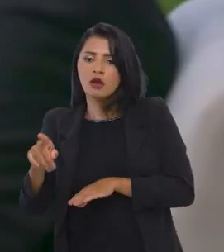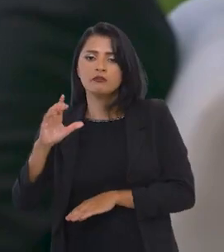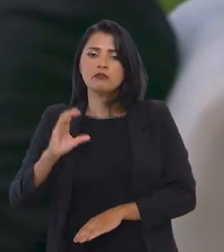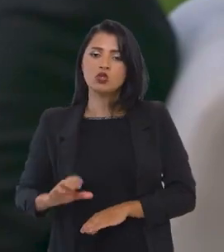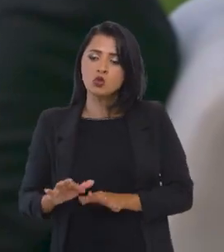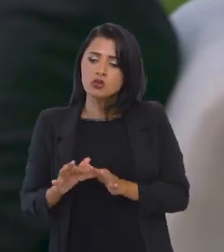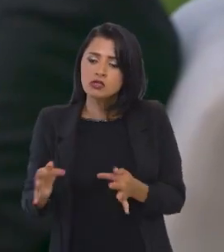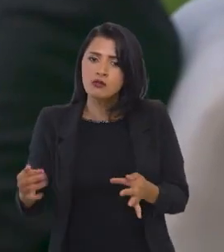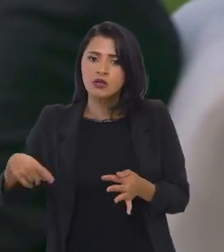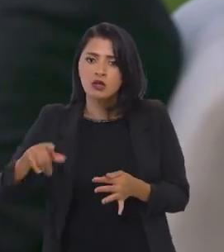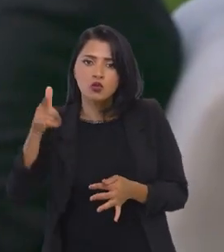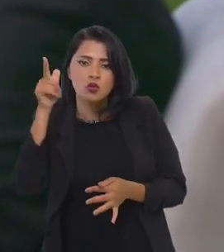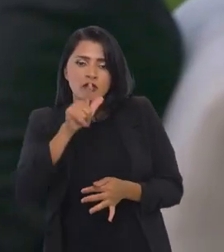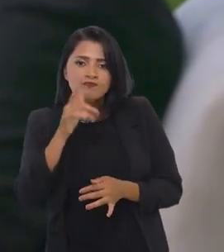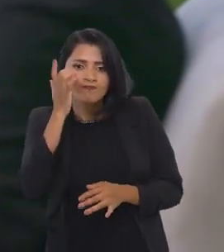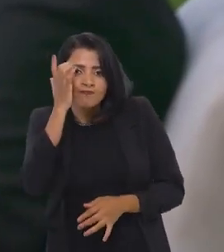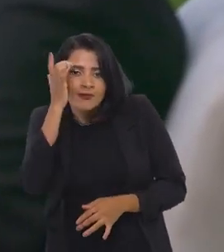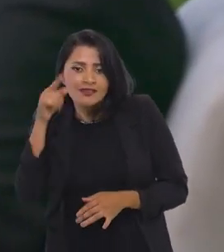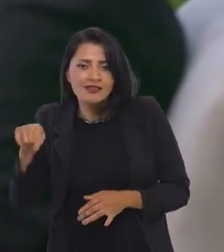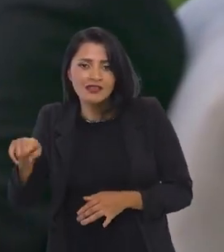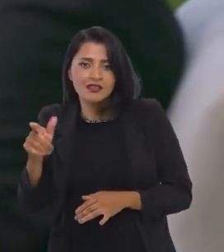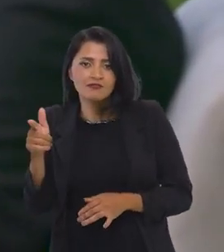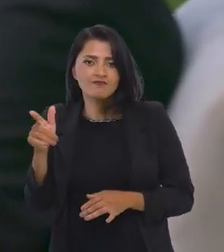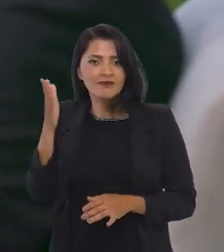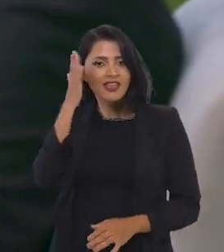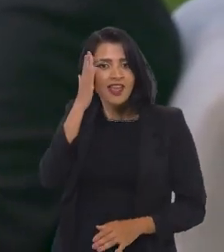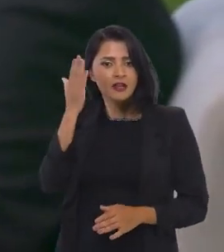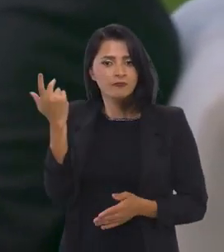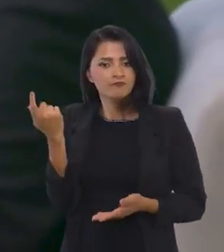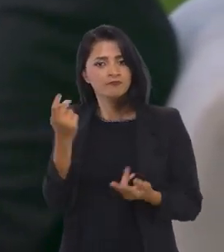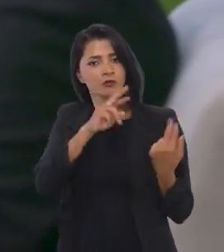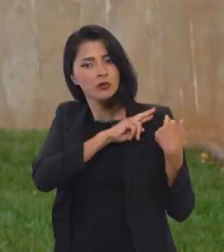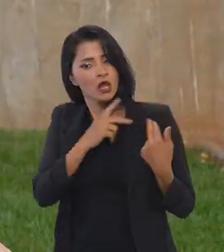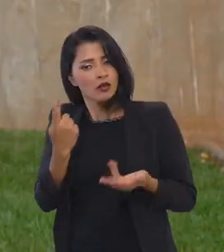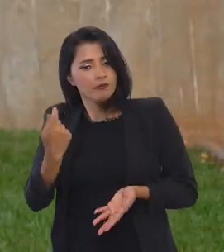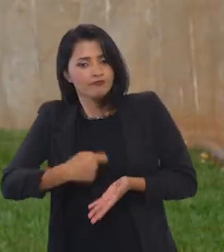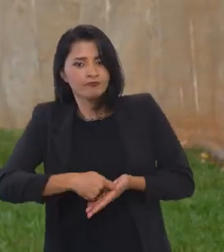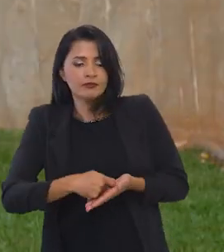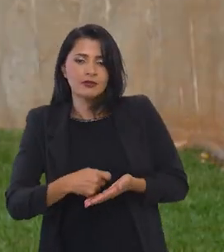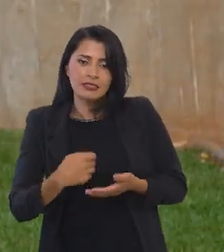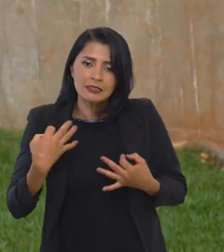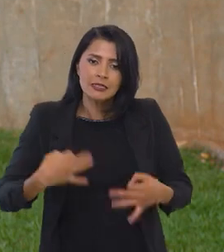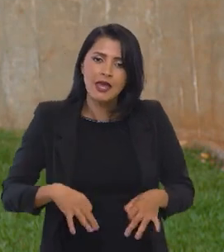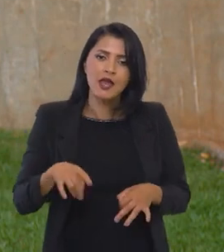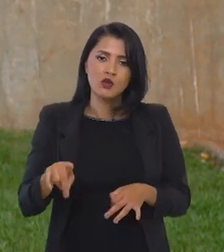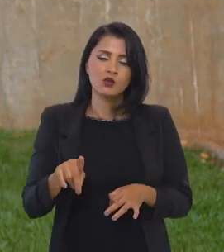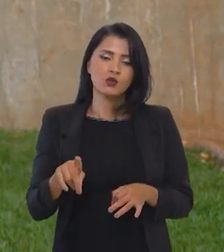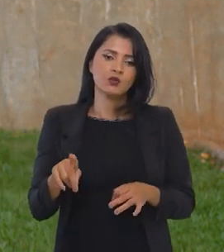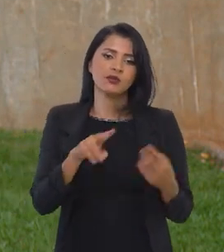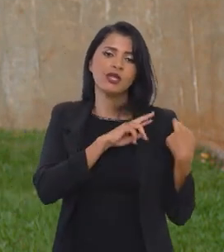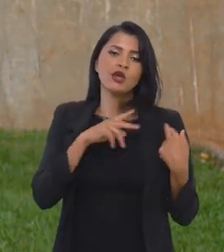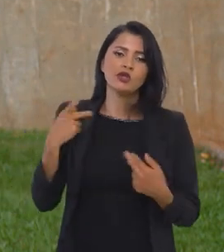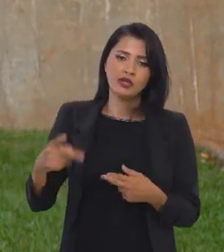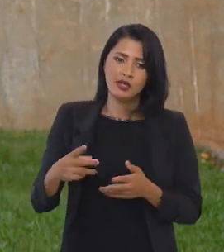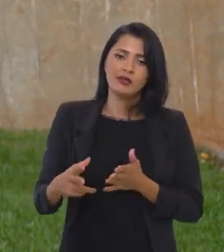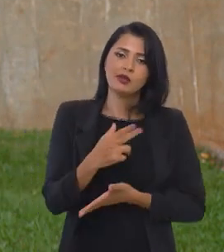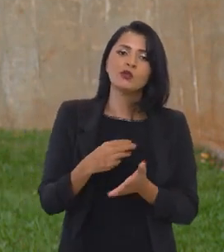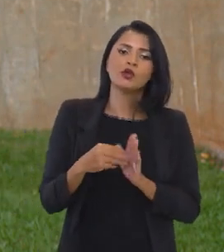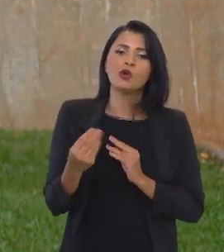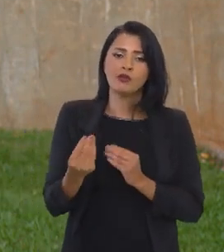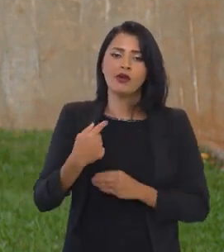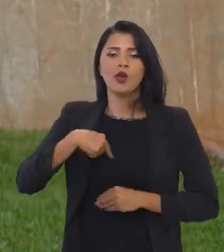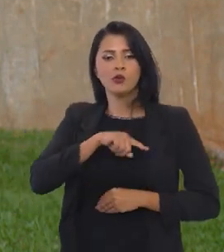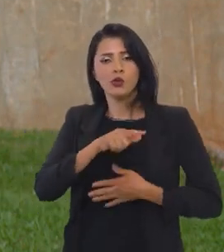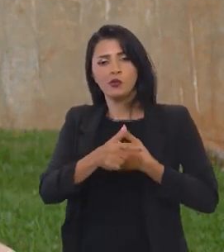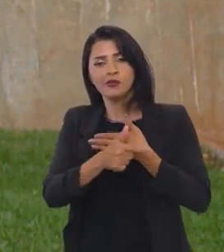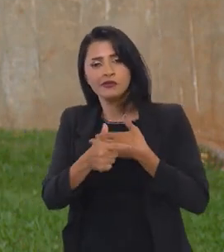de forma mais simples possível? Como é que ele facilita que o cidadão cumpra essas obrigações tributárias? Esse é o